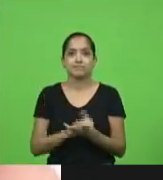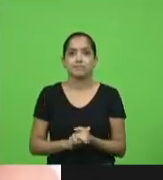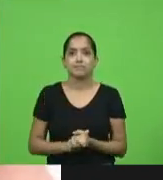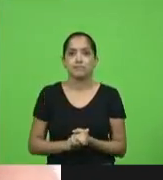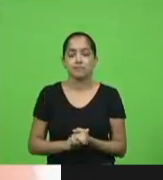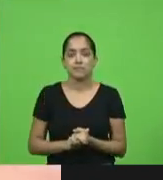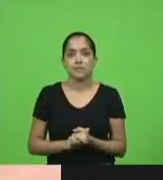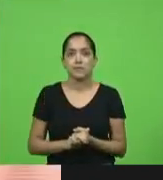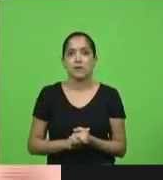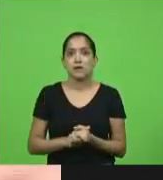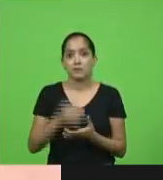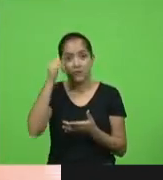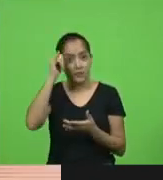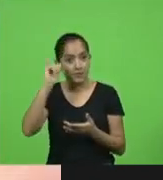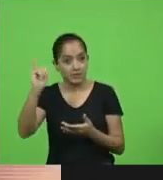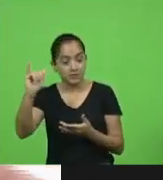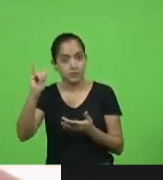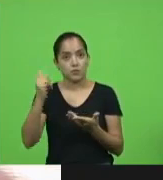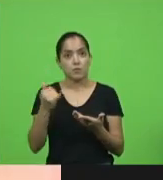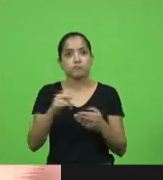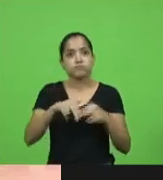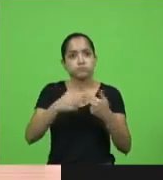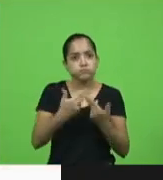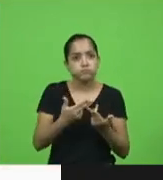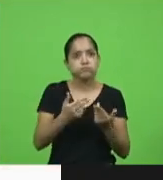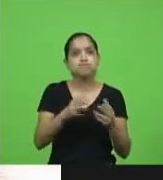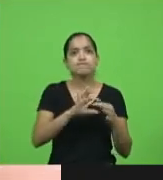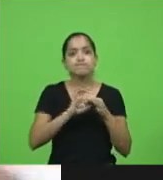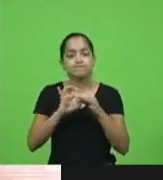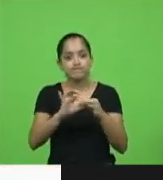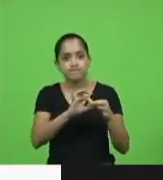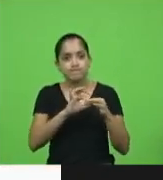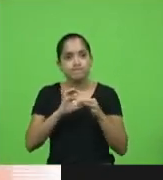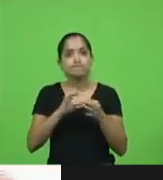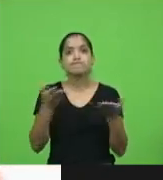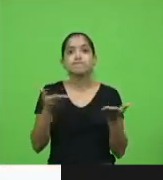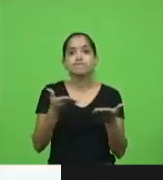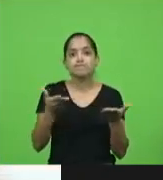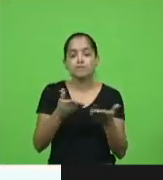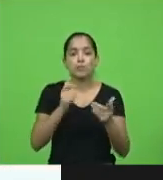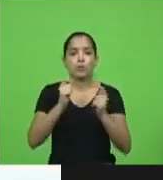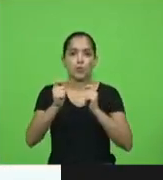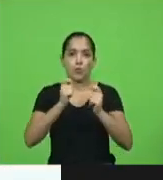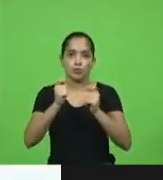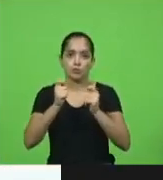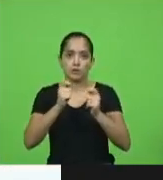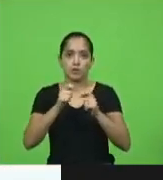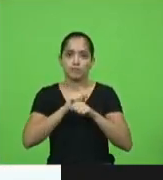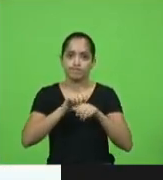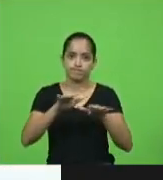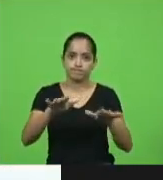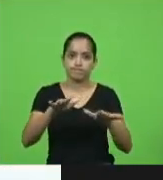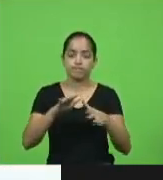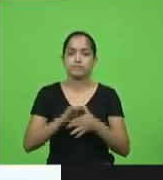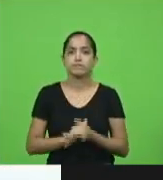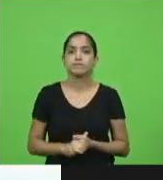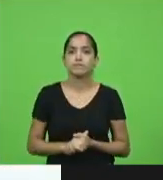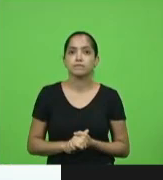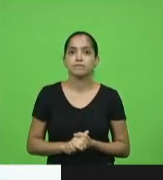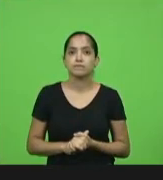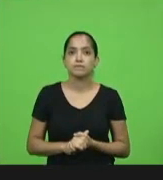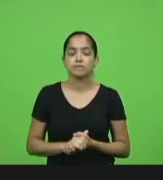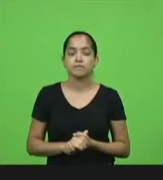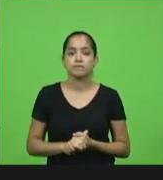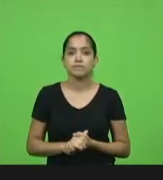por isso vamos mãos à obra fazer agora conter essa proliferação obrigado senhor